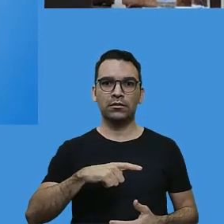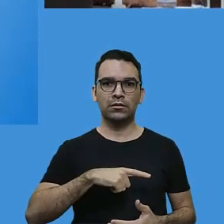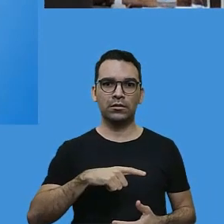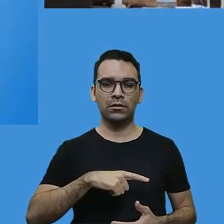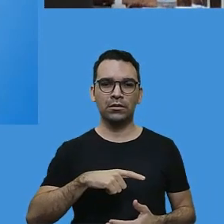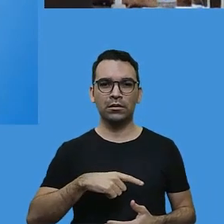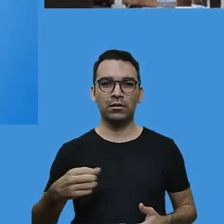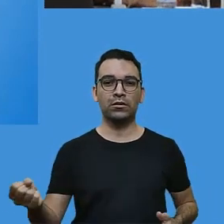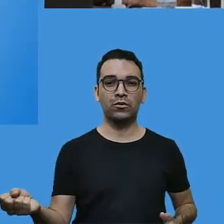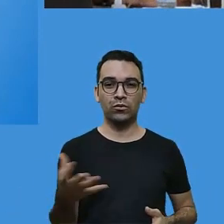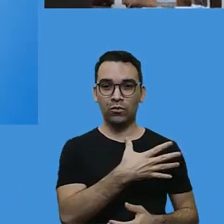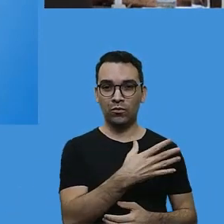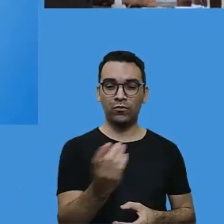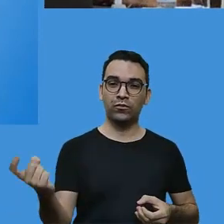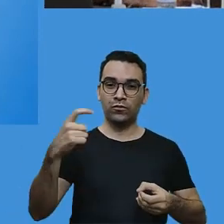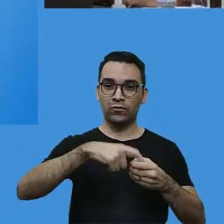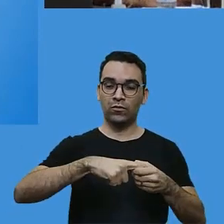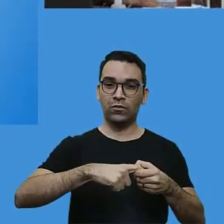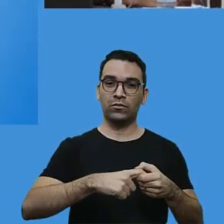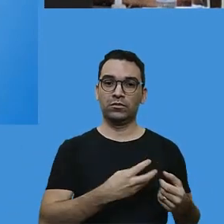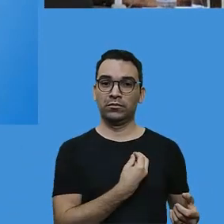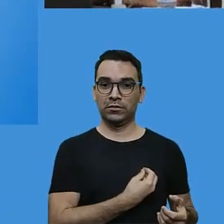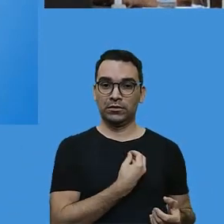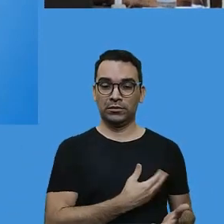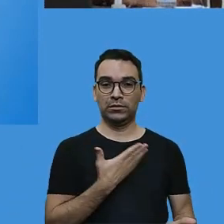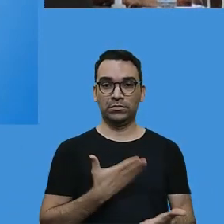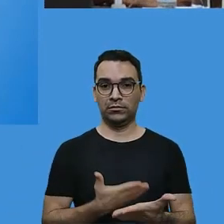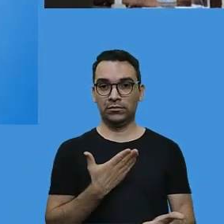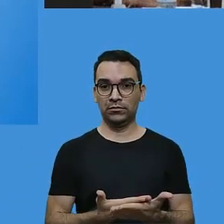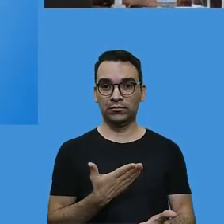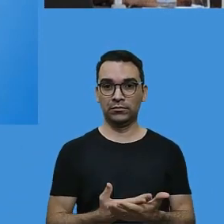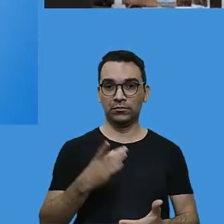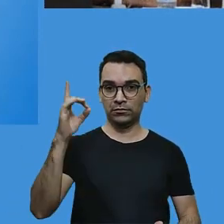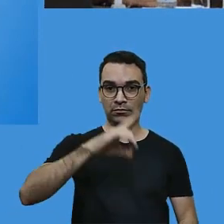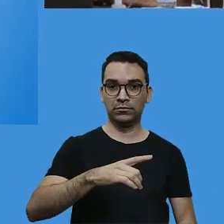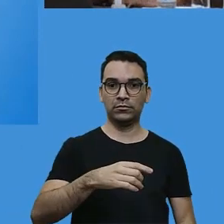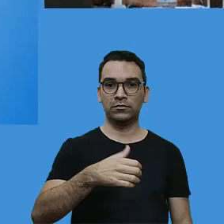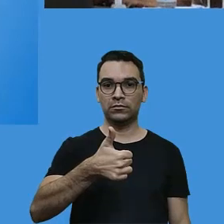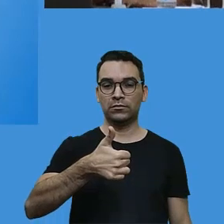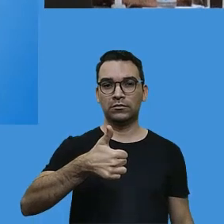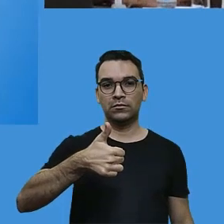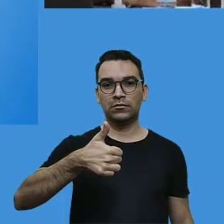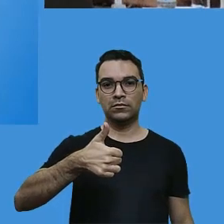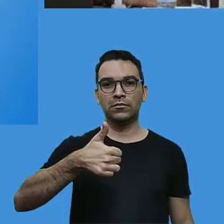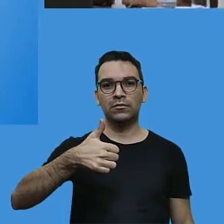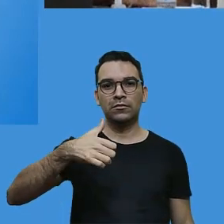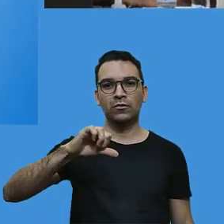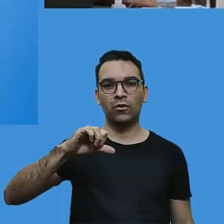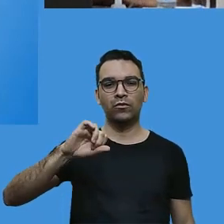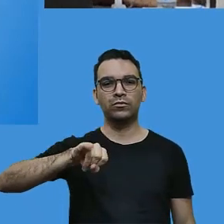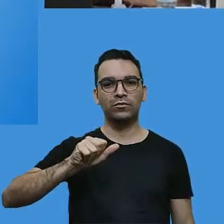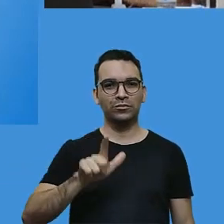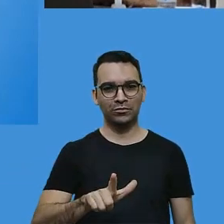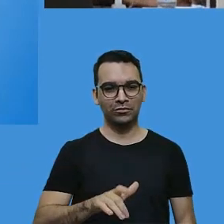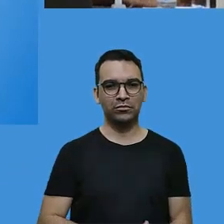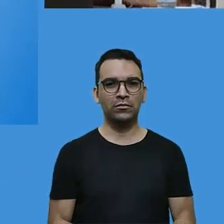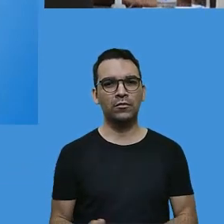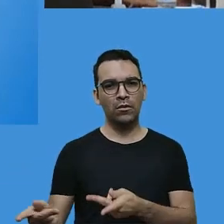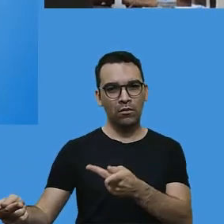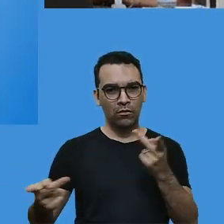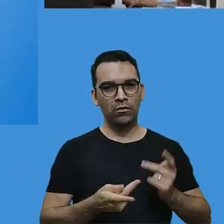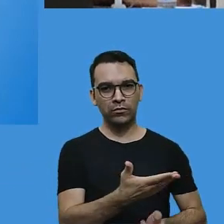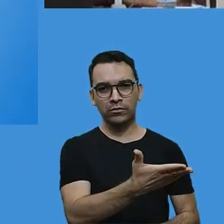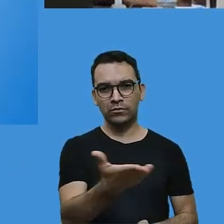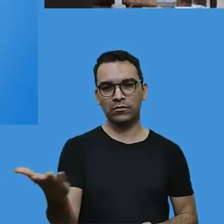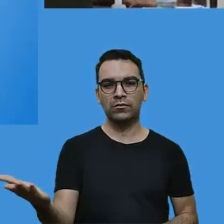dia 19 de julho, que é o retorno às atividades presenciais, porque as atividades nunca pararam. Então, eu convido vocês